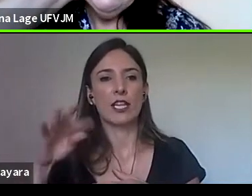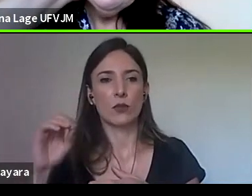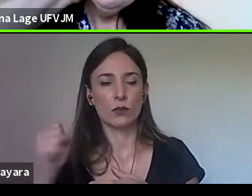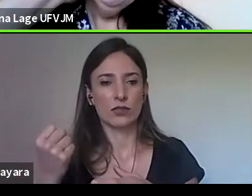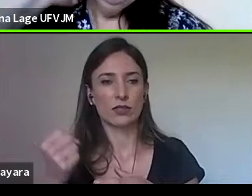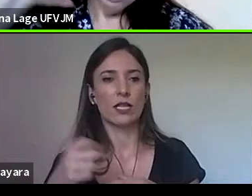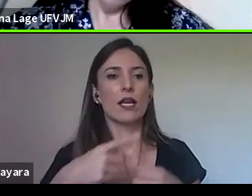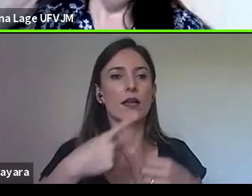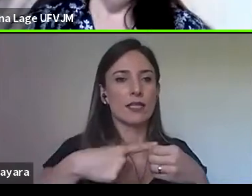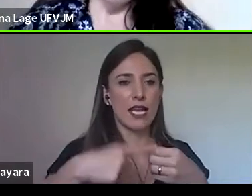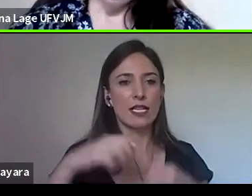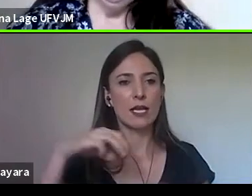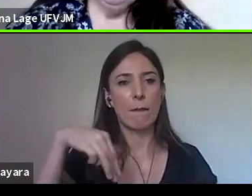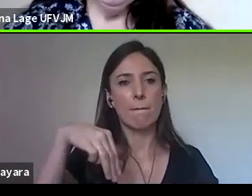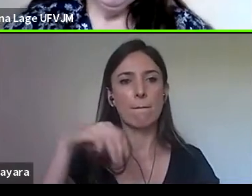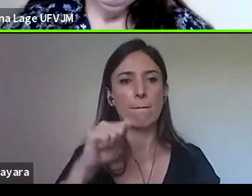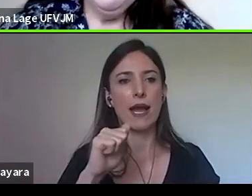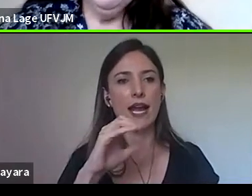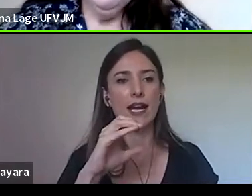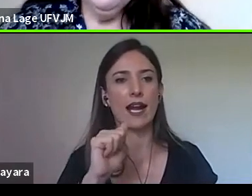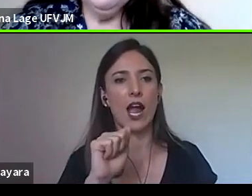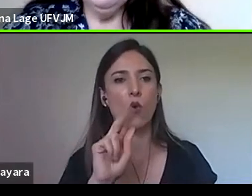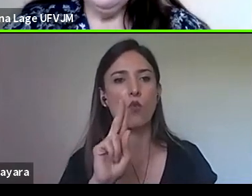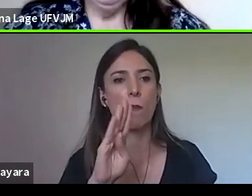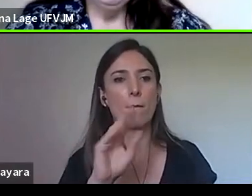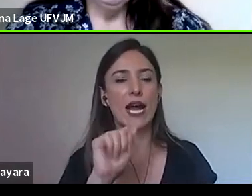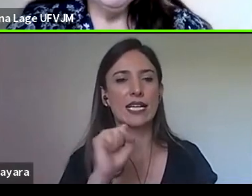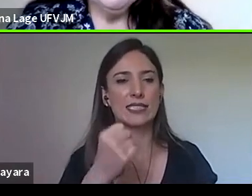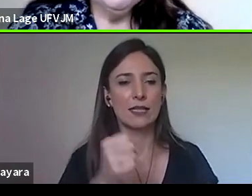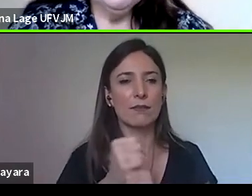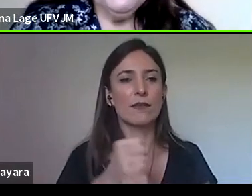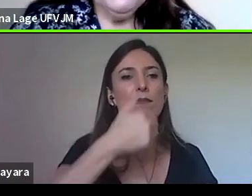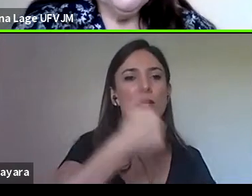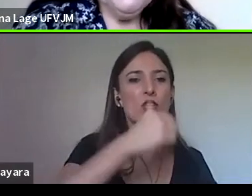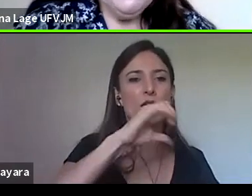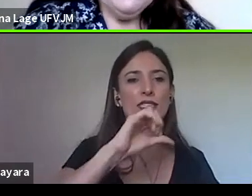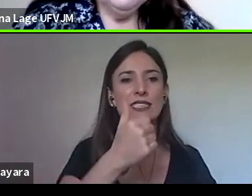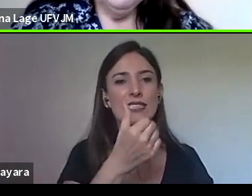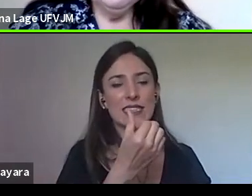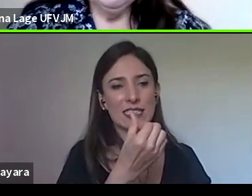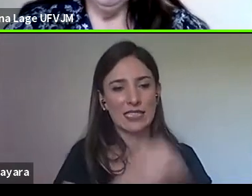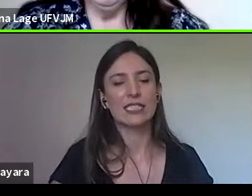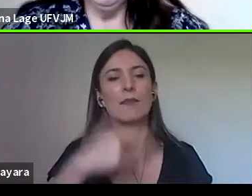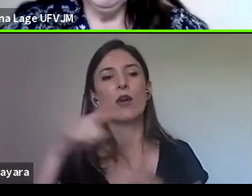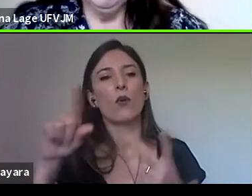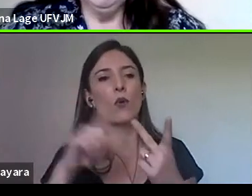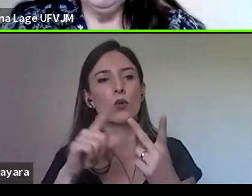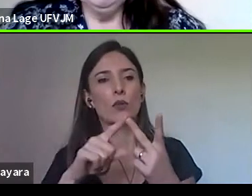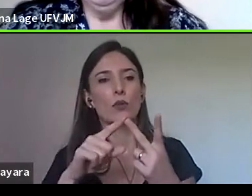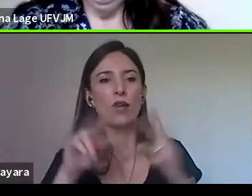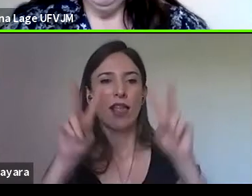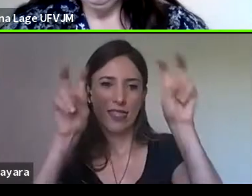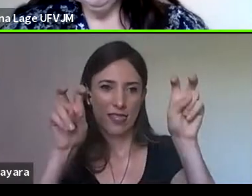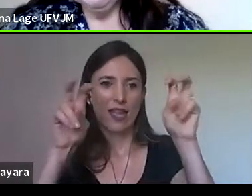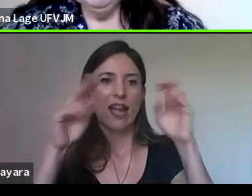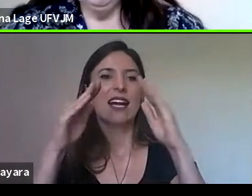1716, e nós tivemos também a Casa de Oração do Vale de Lágrimas, que funcionou próximo aqui de